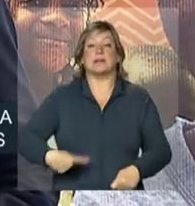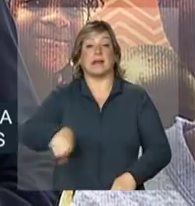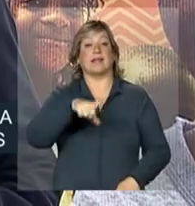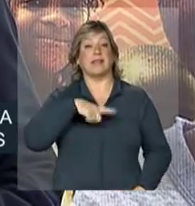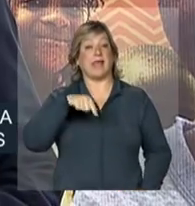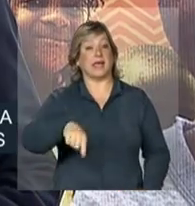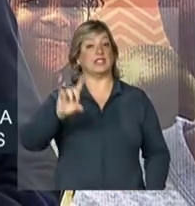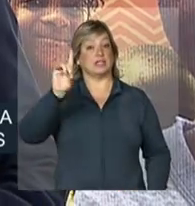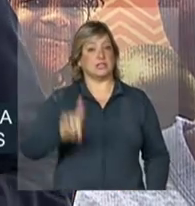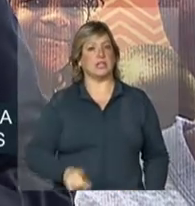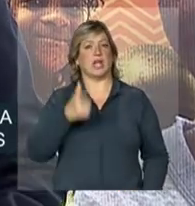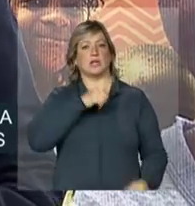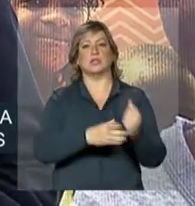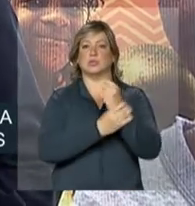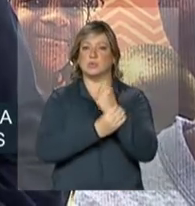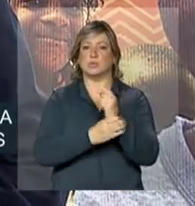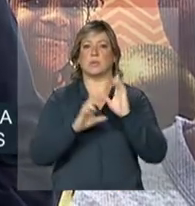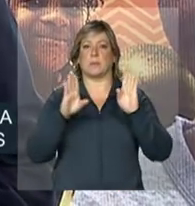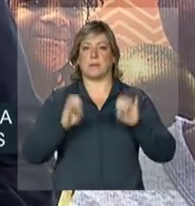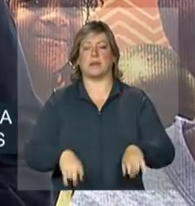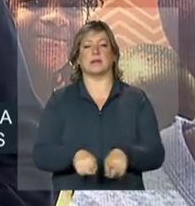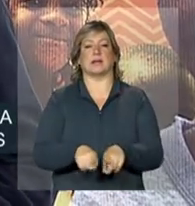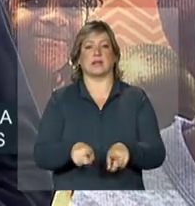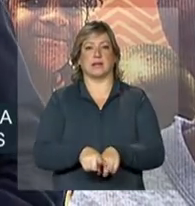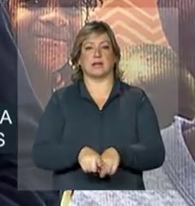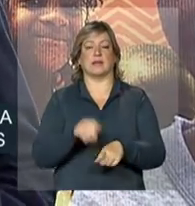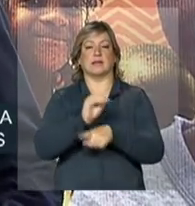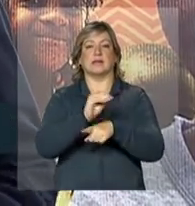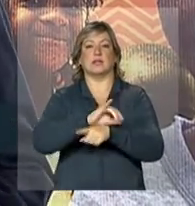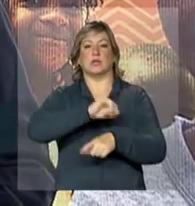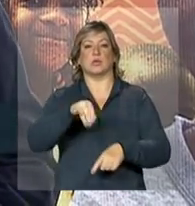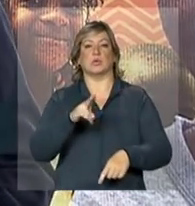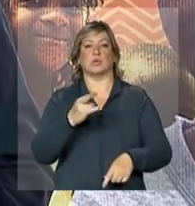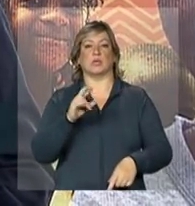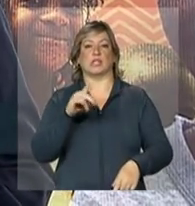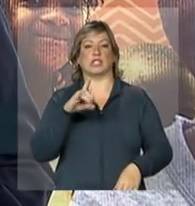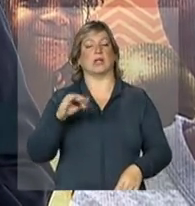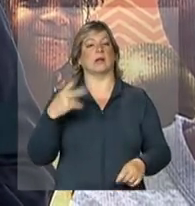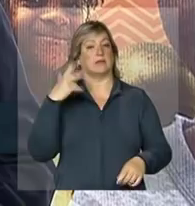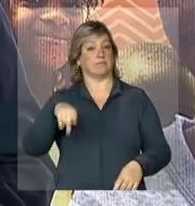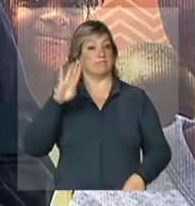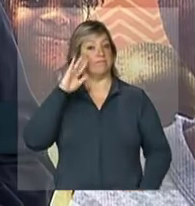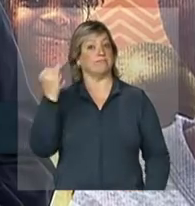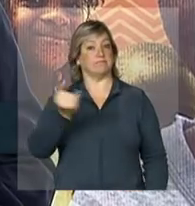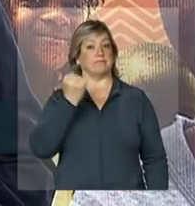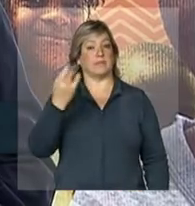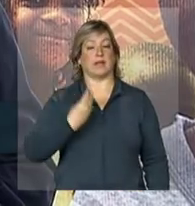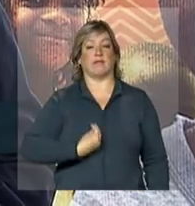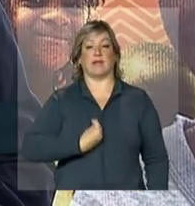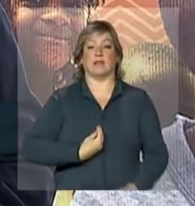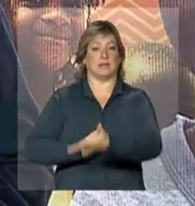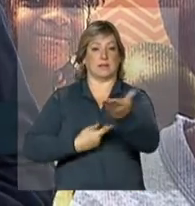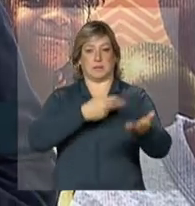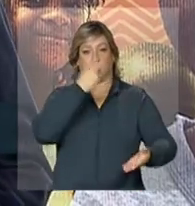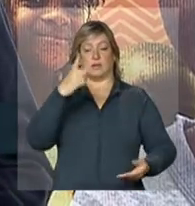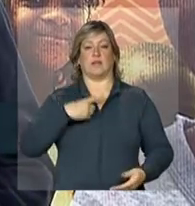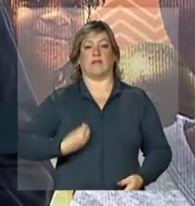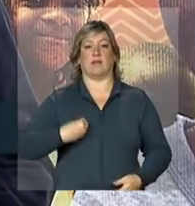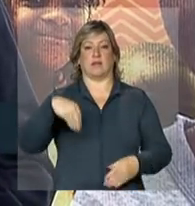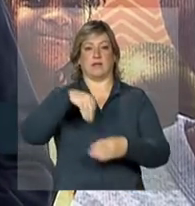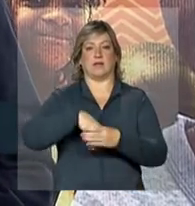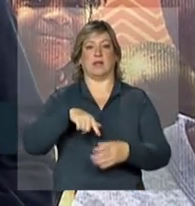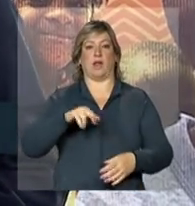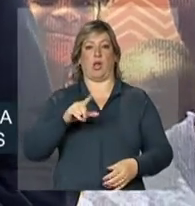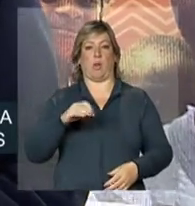direitos assegurados e também a assistência jurídica, que é um instrumental importante para a vida dessas pessoas que vivem nos